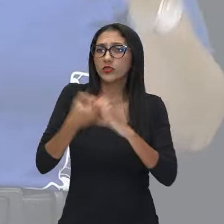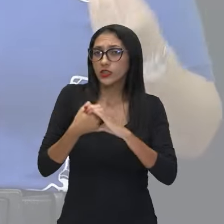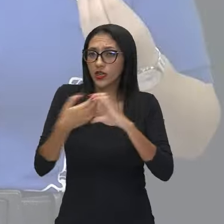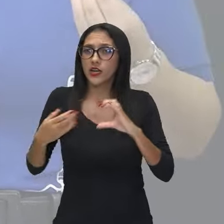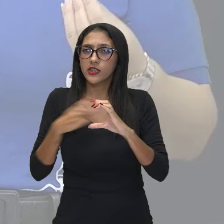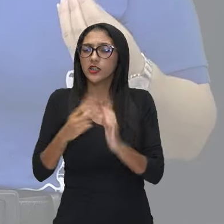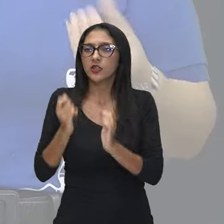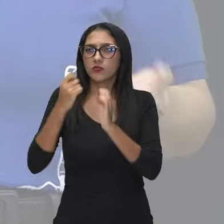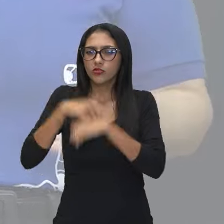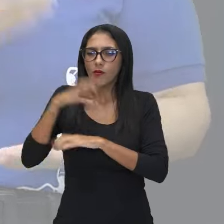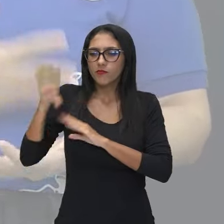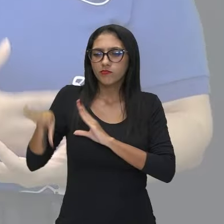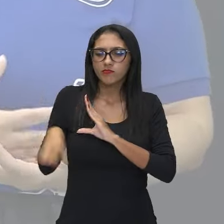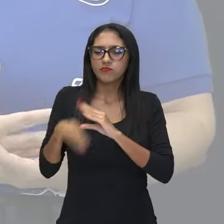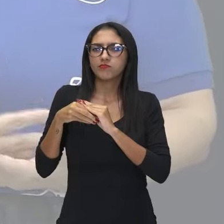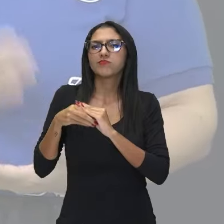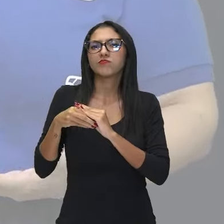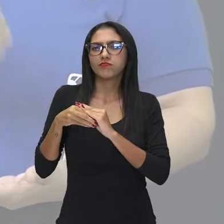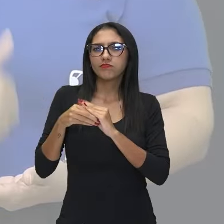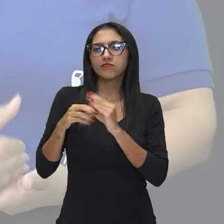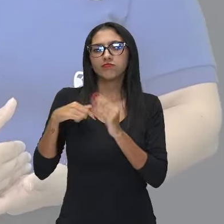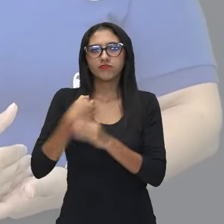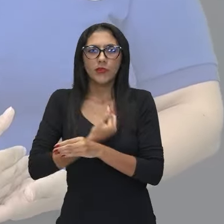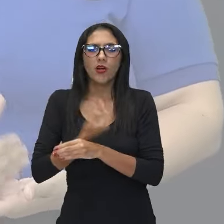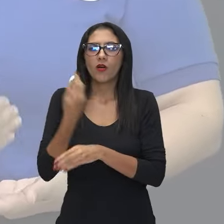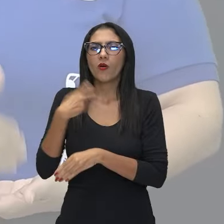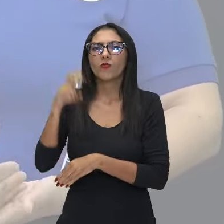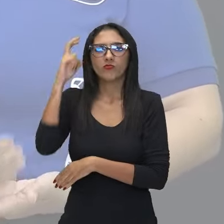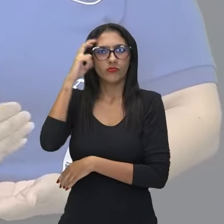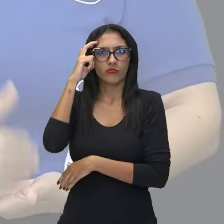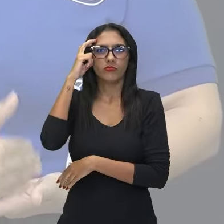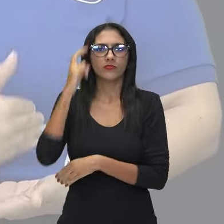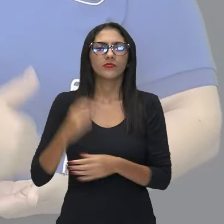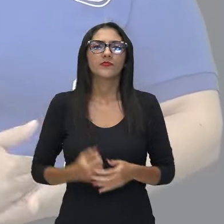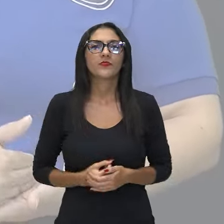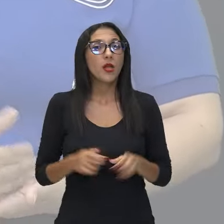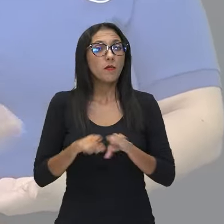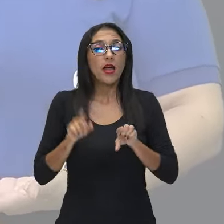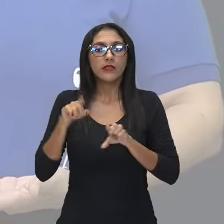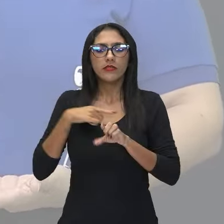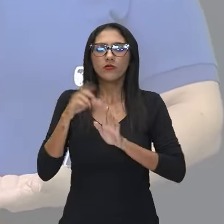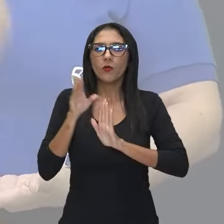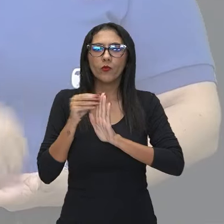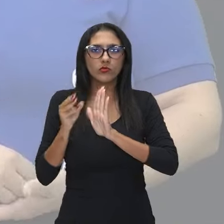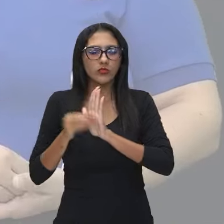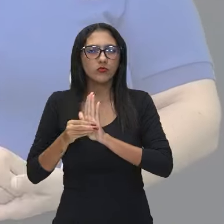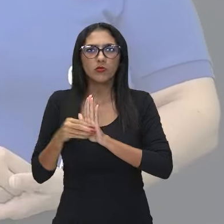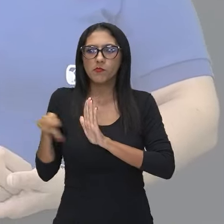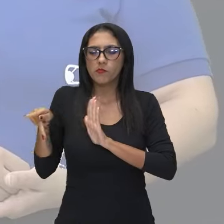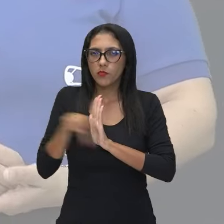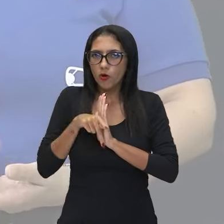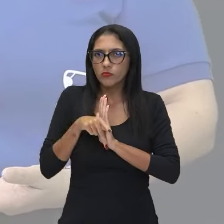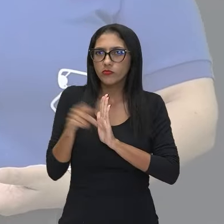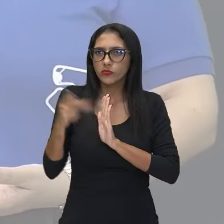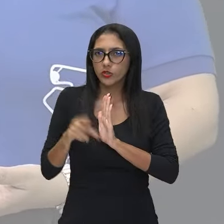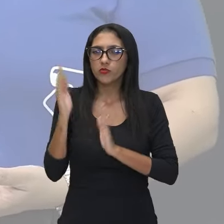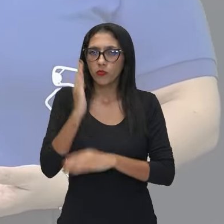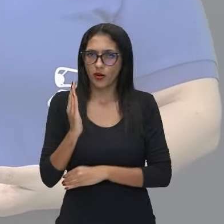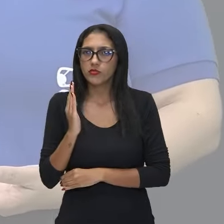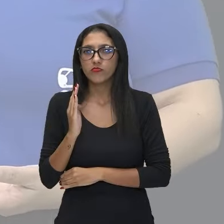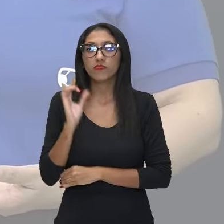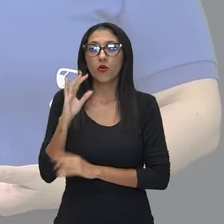própria expressão cultural, mas lembrando, o conteúdo sempre seria o da cultura brasileira, né?